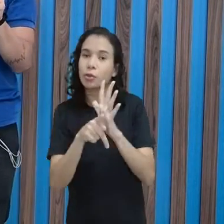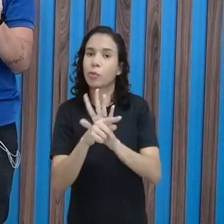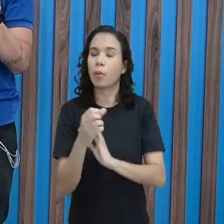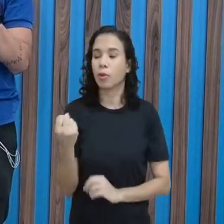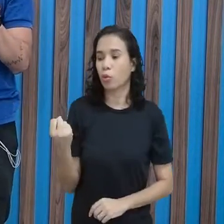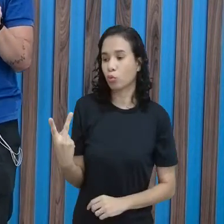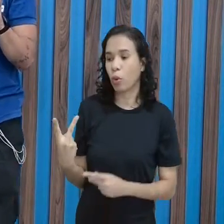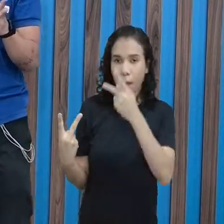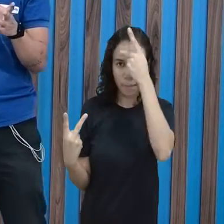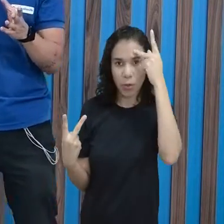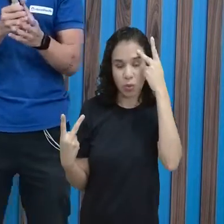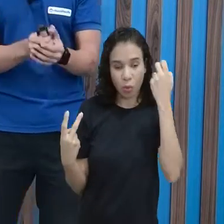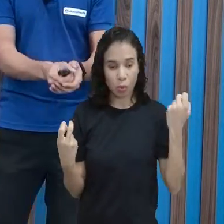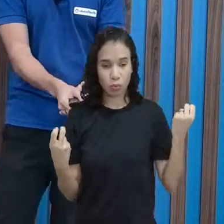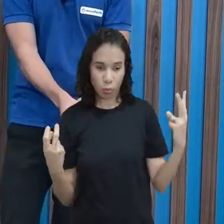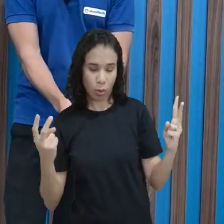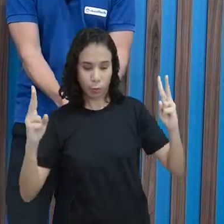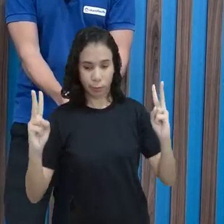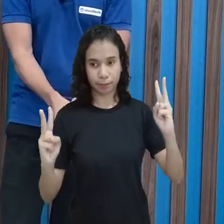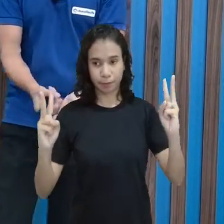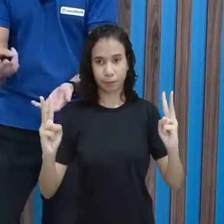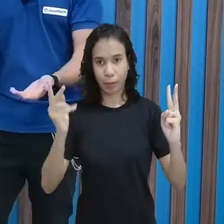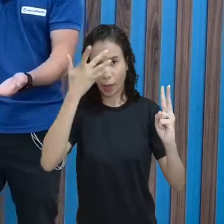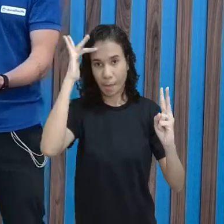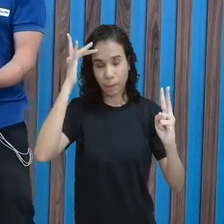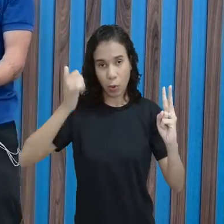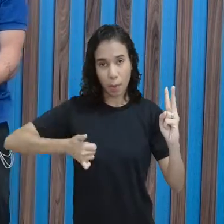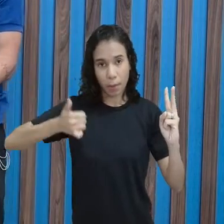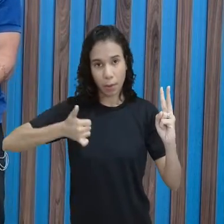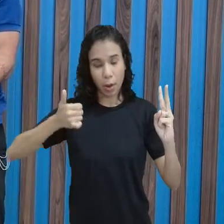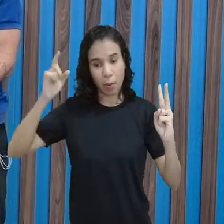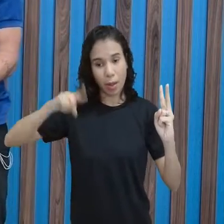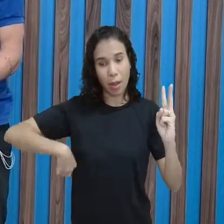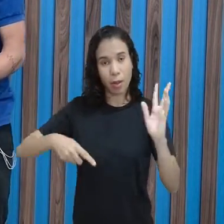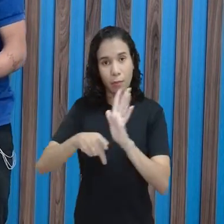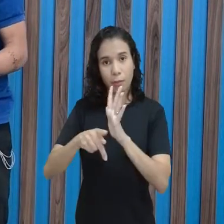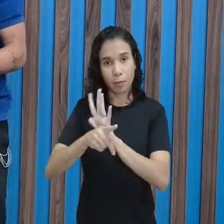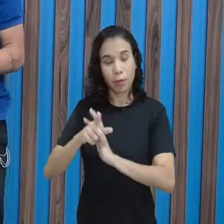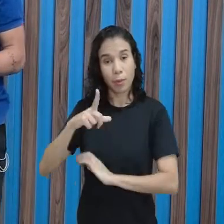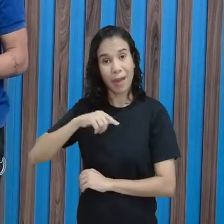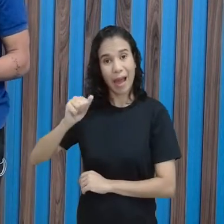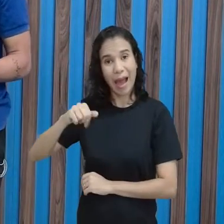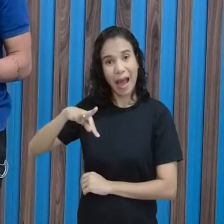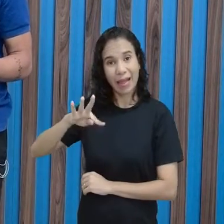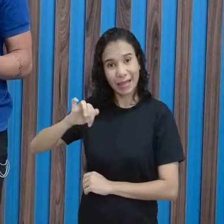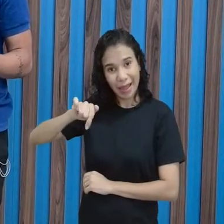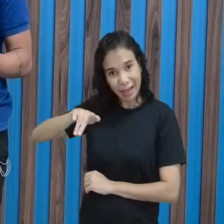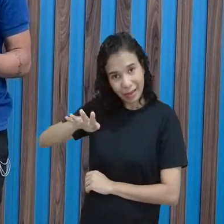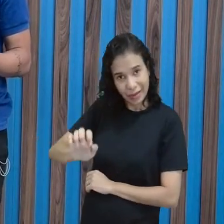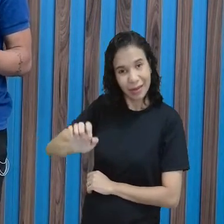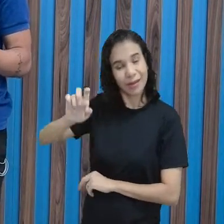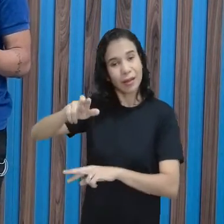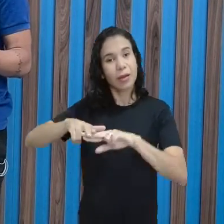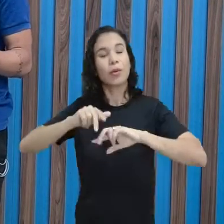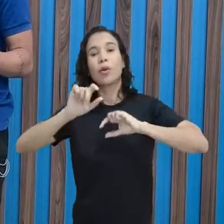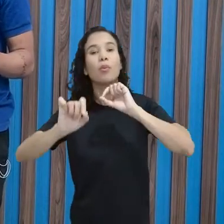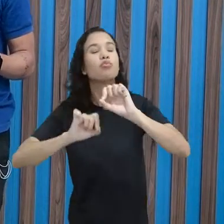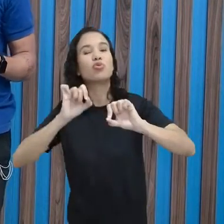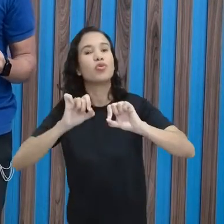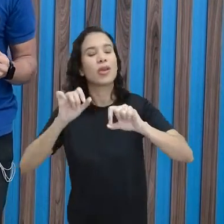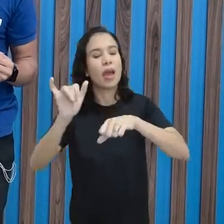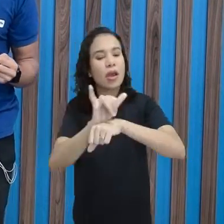são duas pessoas, né? A pessoa que der o primeiro toque vai ser a pessoa que vai atacar. Então, a estratégia aí, já de